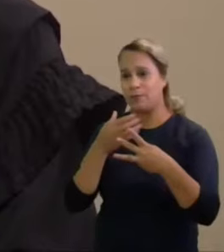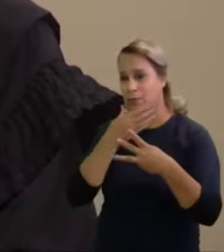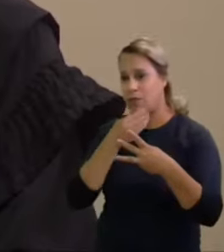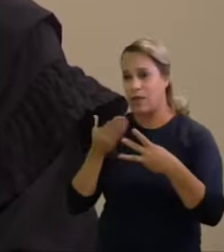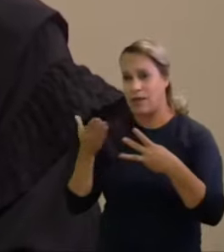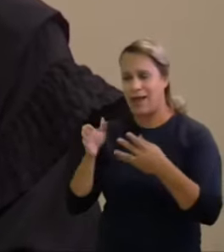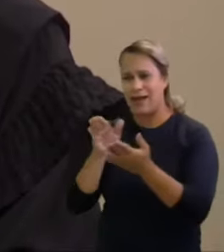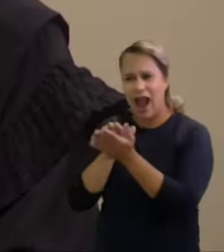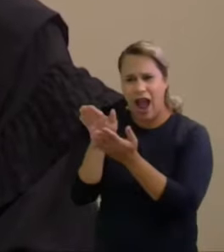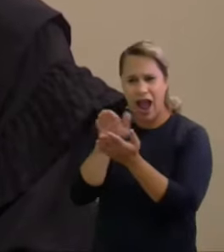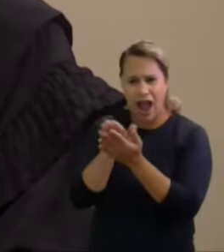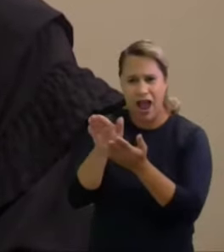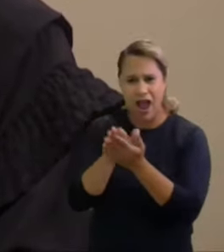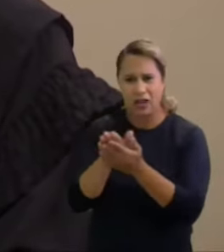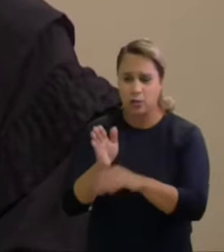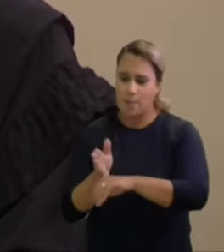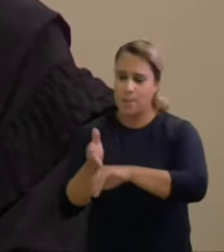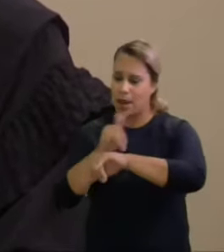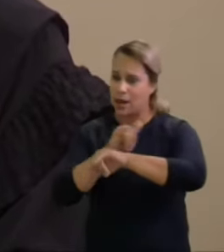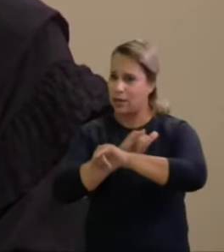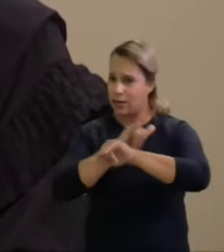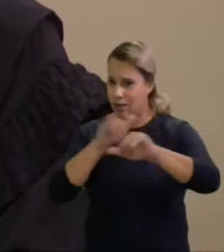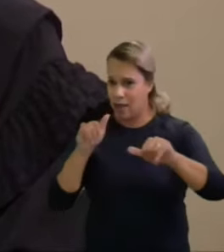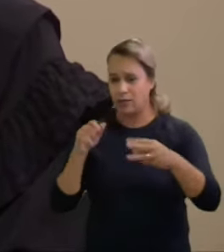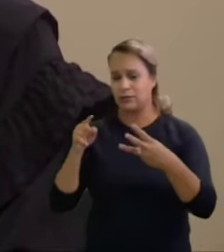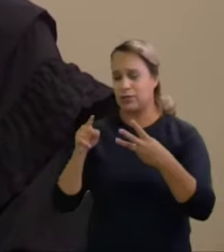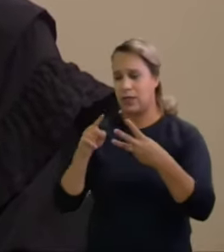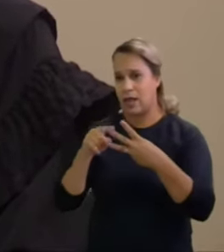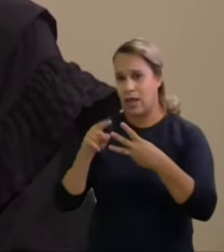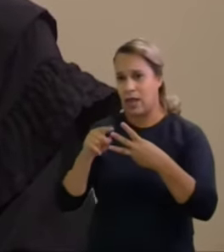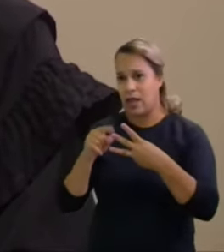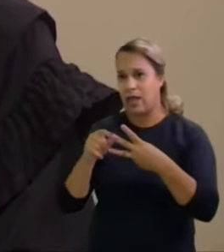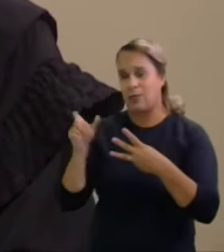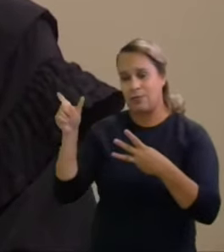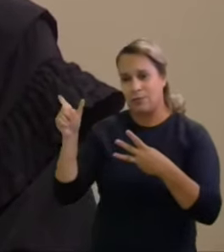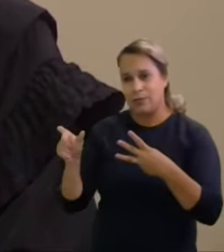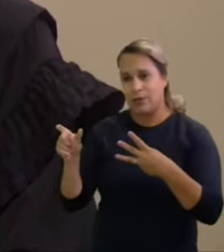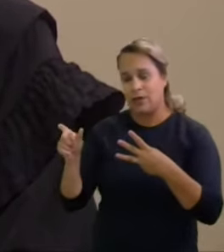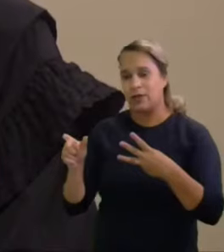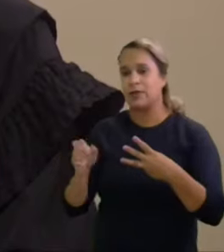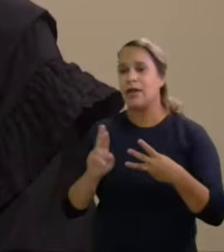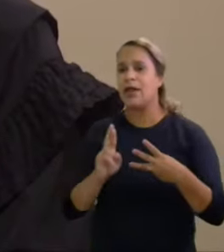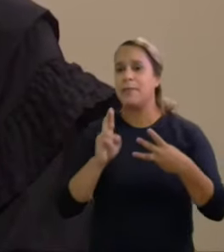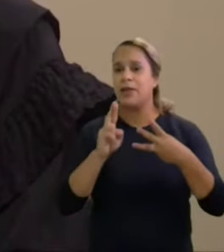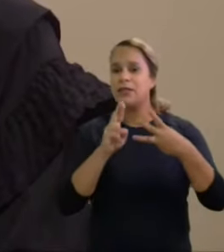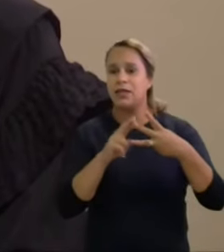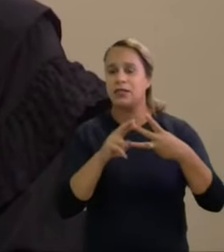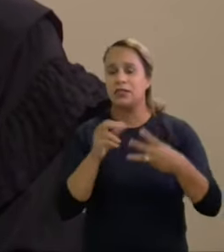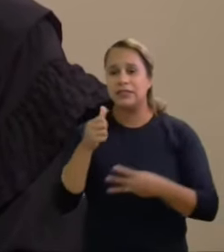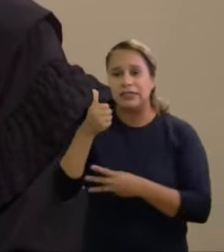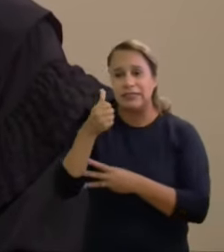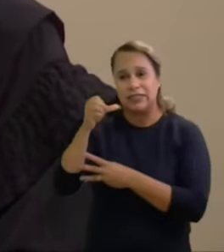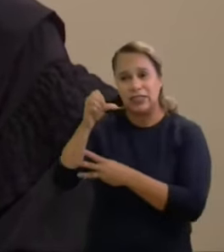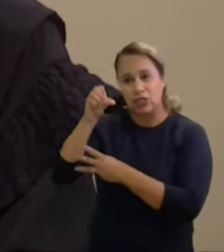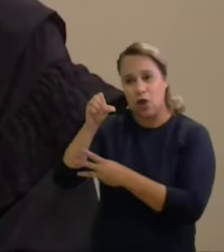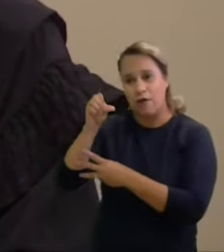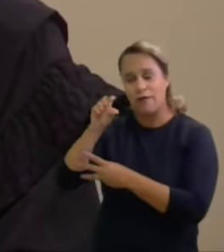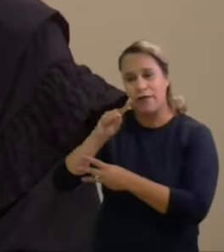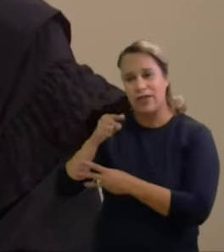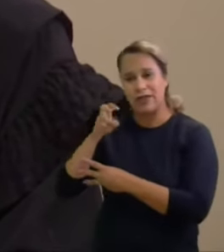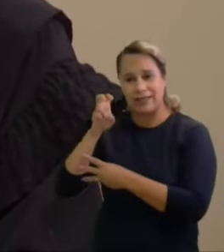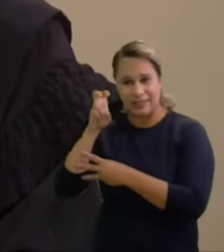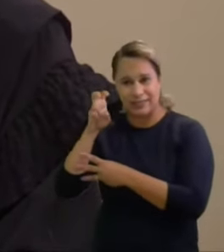do Sérgio Moro com o segundo colocado representam 19,5% e do terceiro